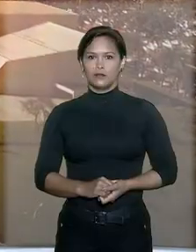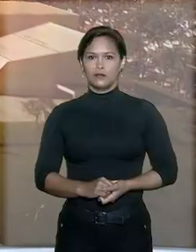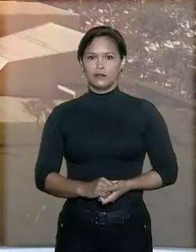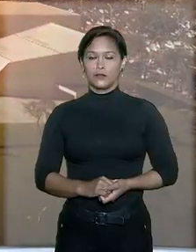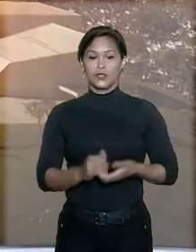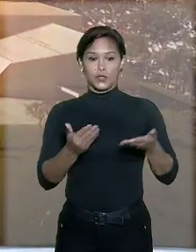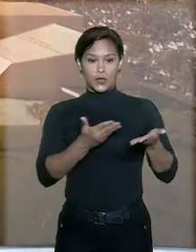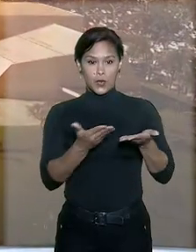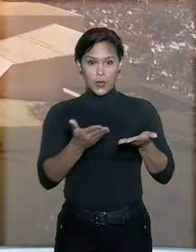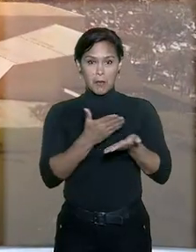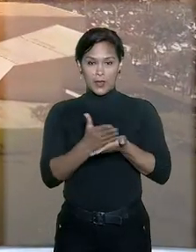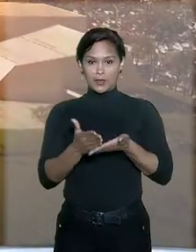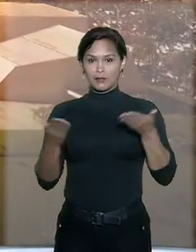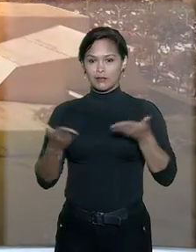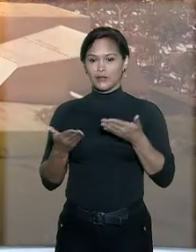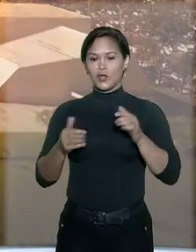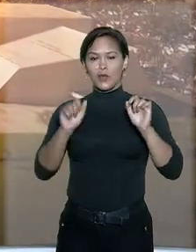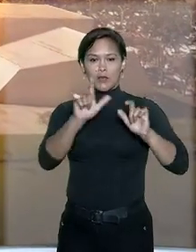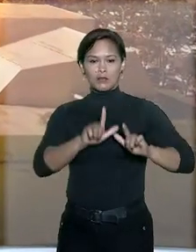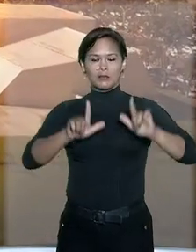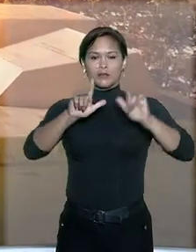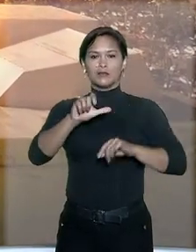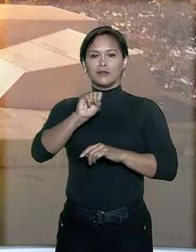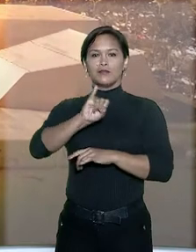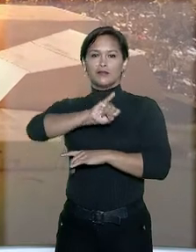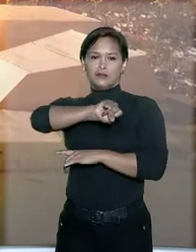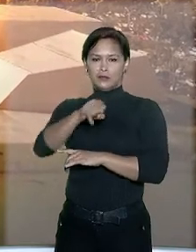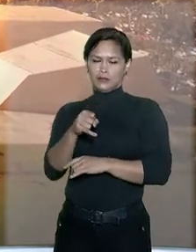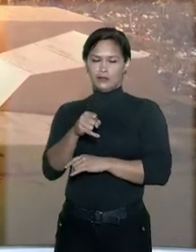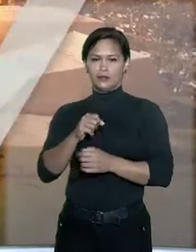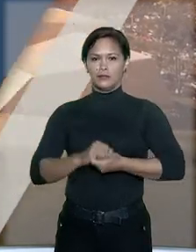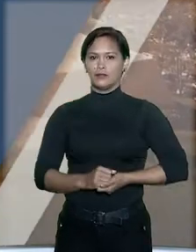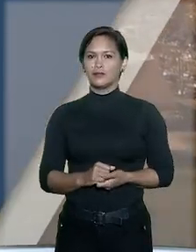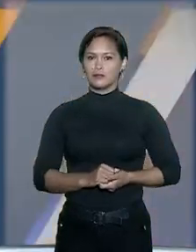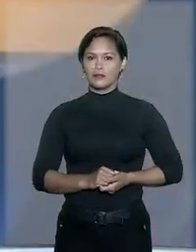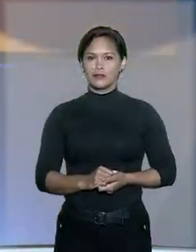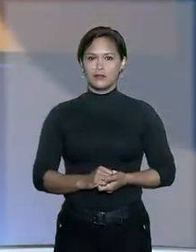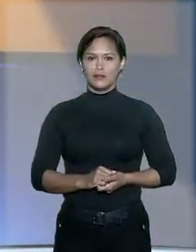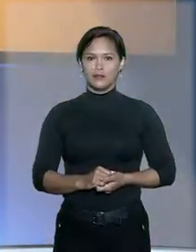Começa agora o programa do Superior Tribunal de Justiça.